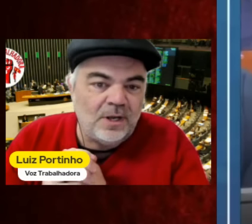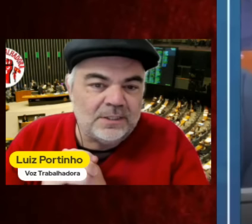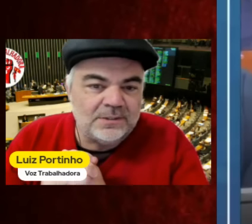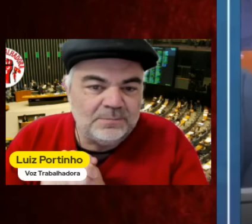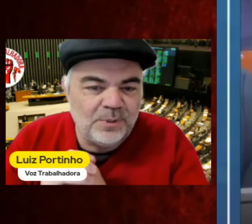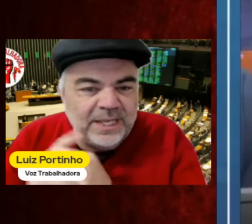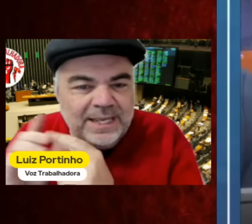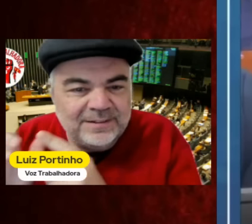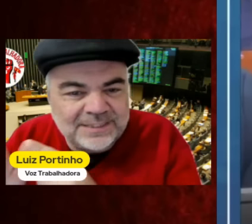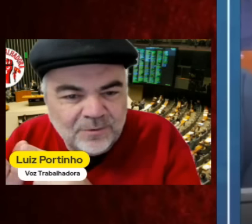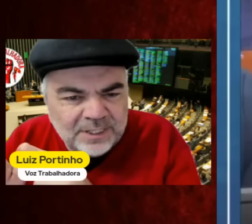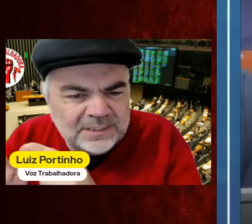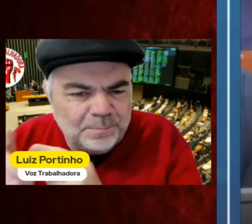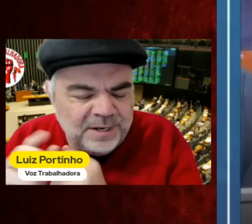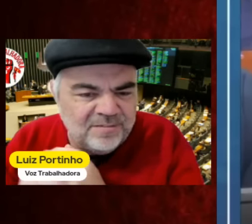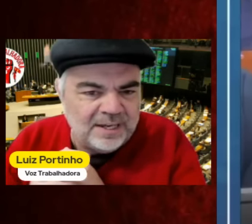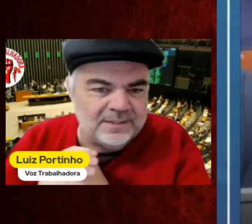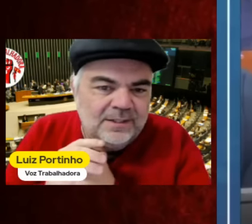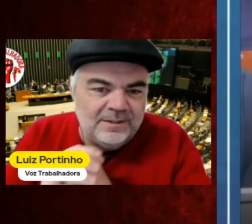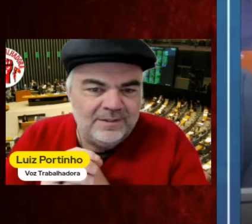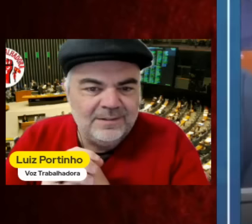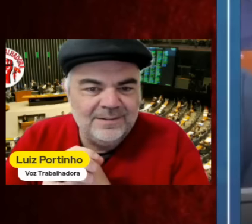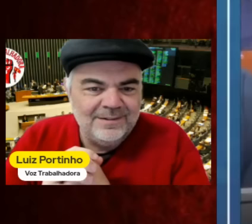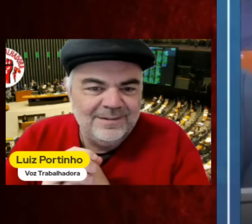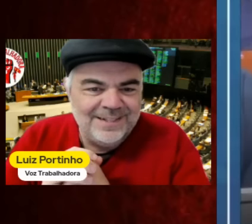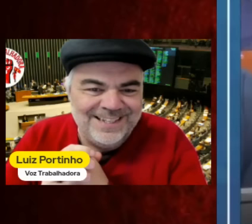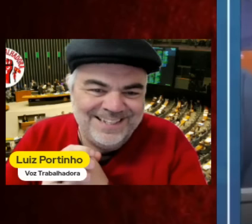as escolas? Por que que é a segurança privada?